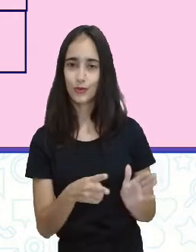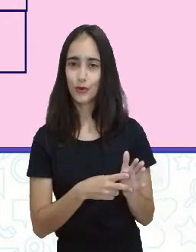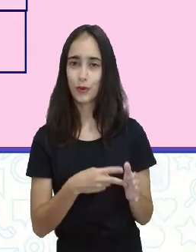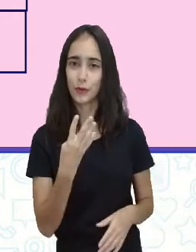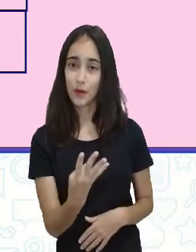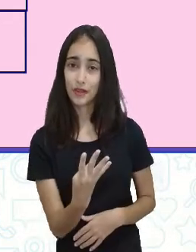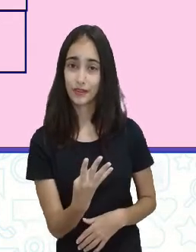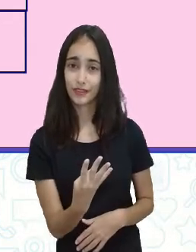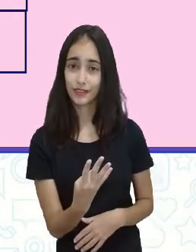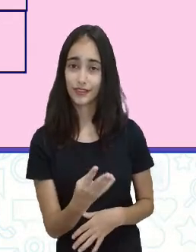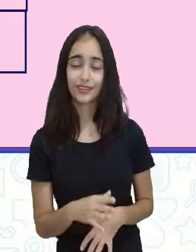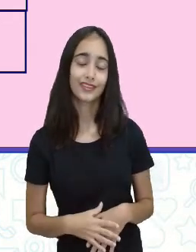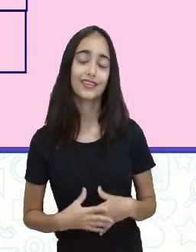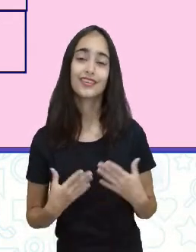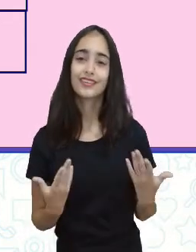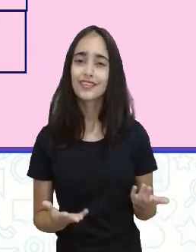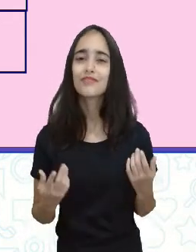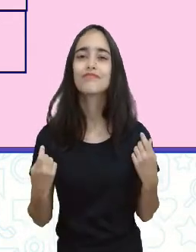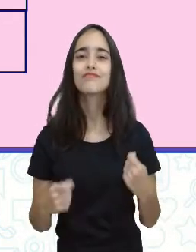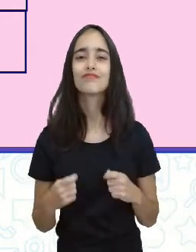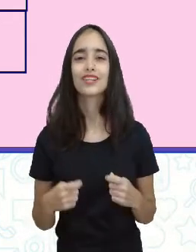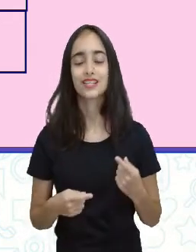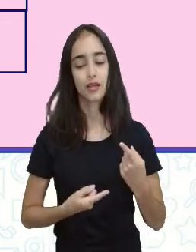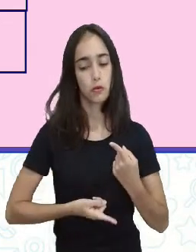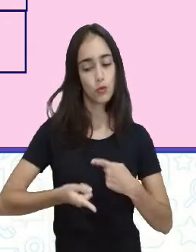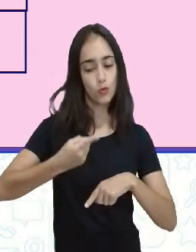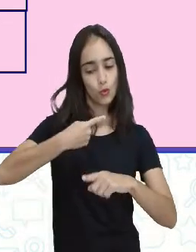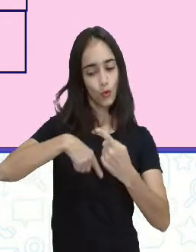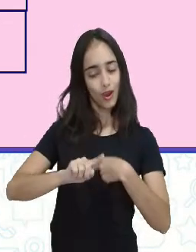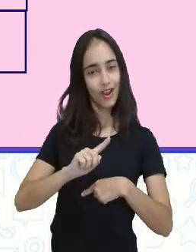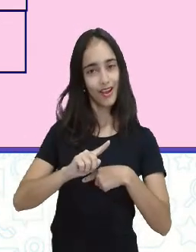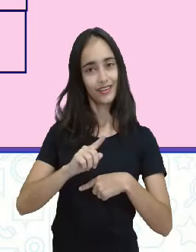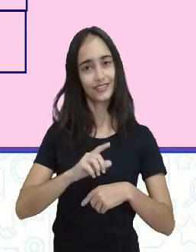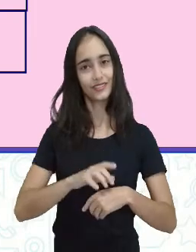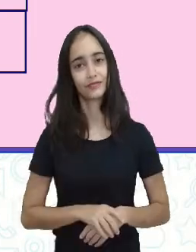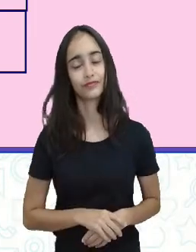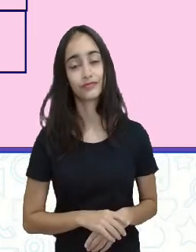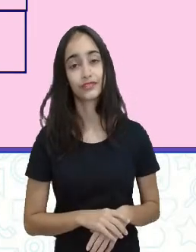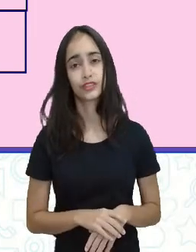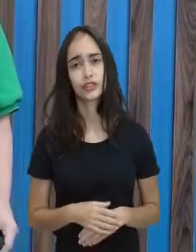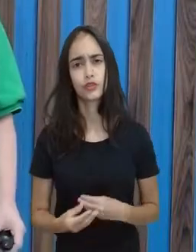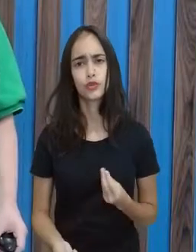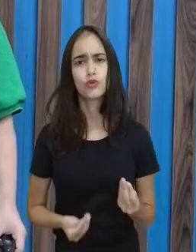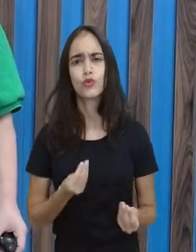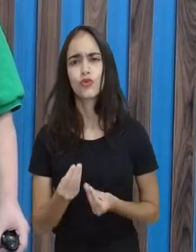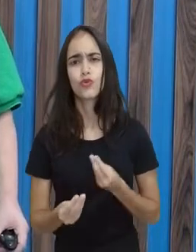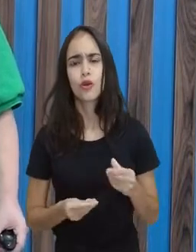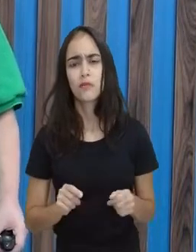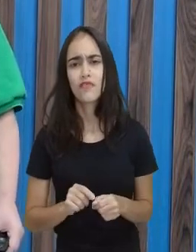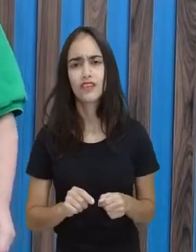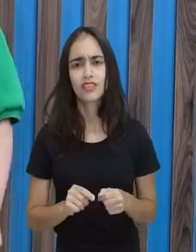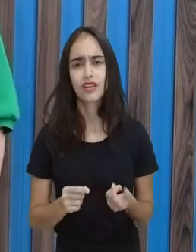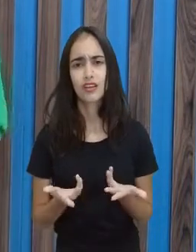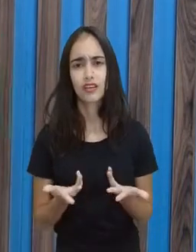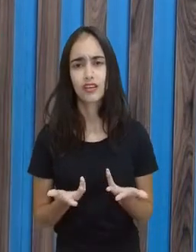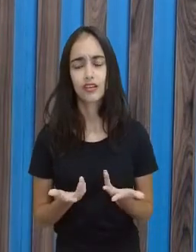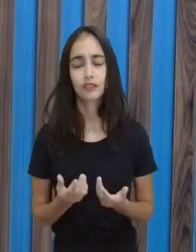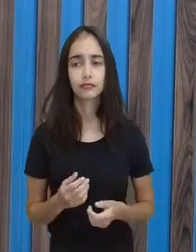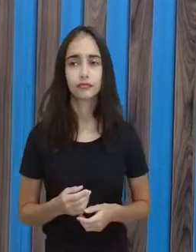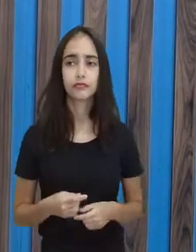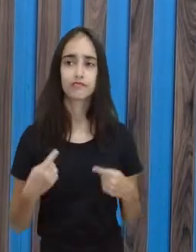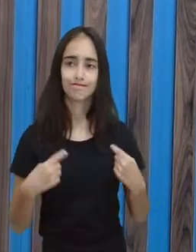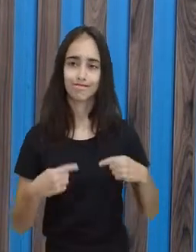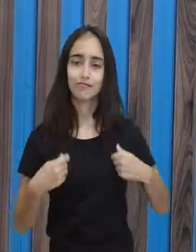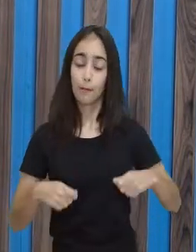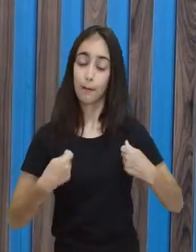quatro, eu tenho que fazer a operação inversa. Qual é o contrário de multiplicar? Dividir. Então,